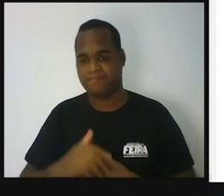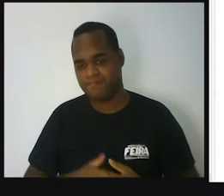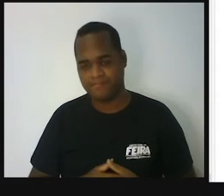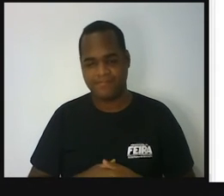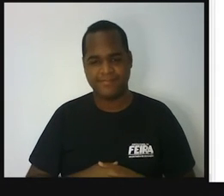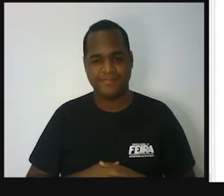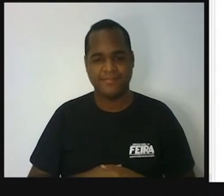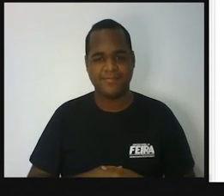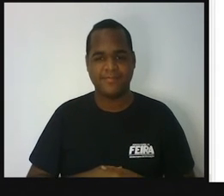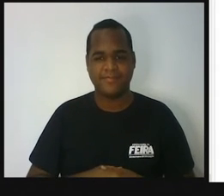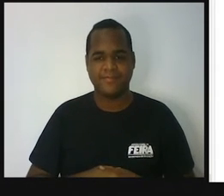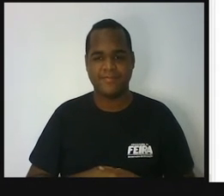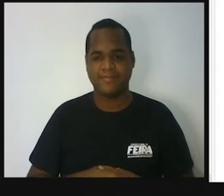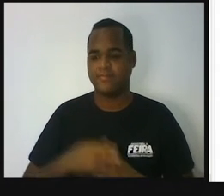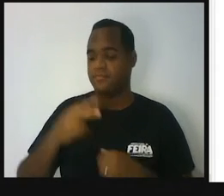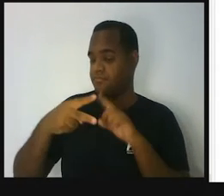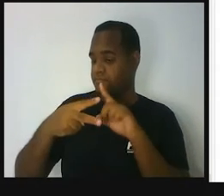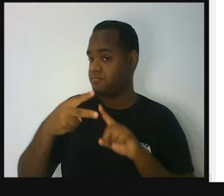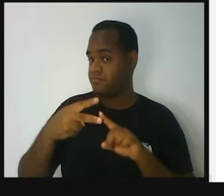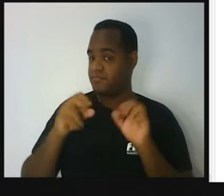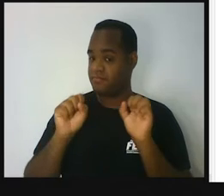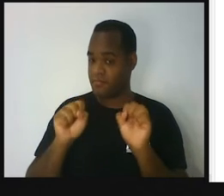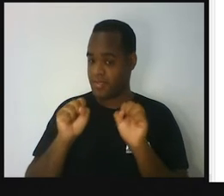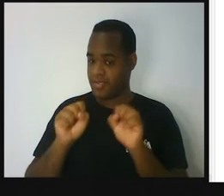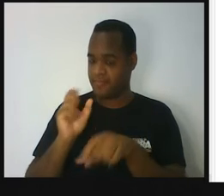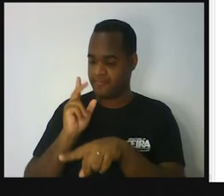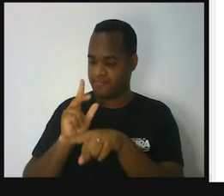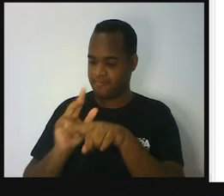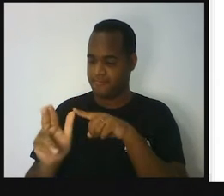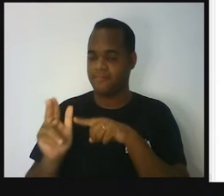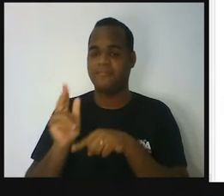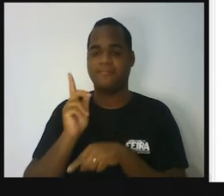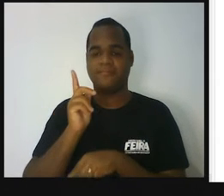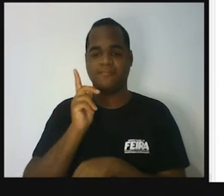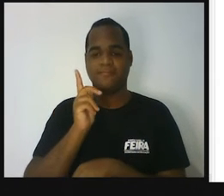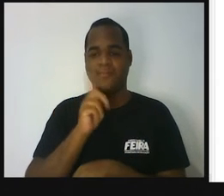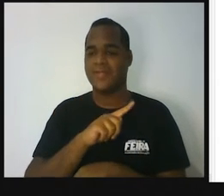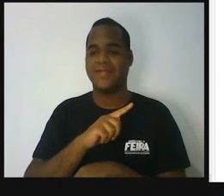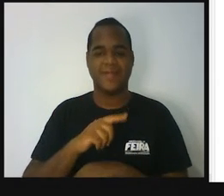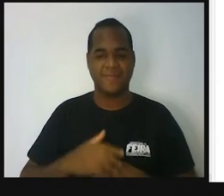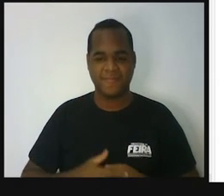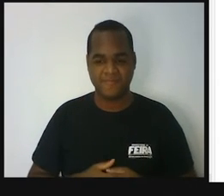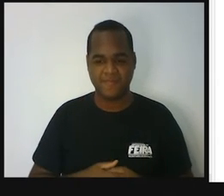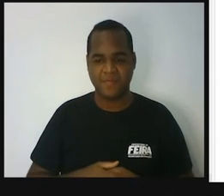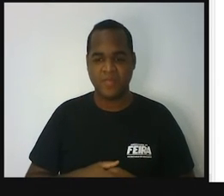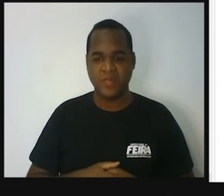possibilidades para vencer.